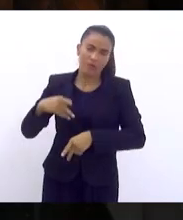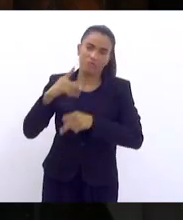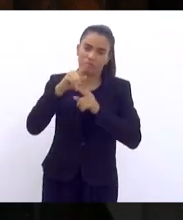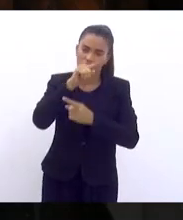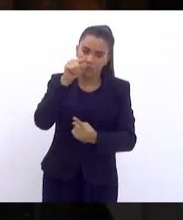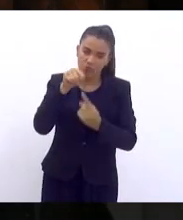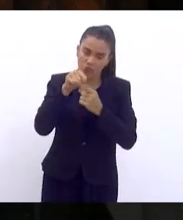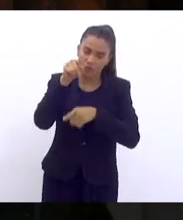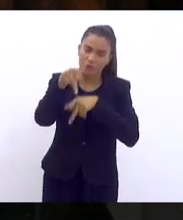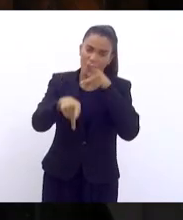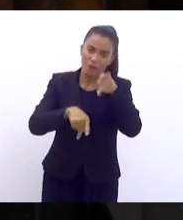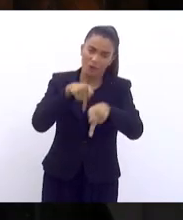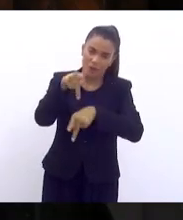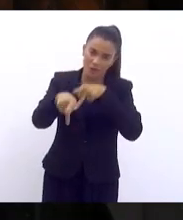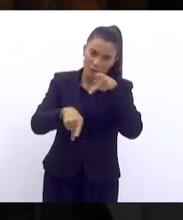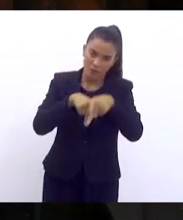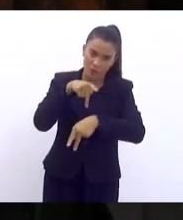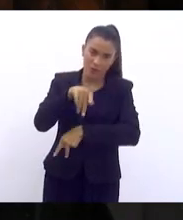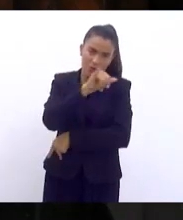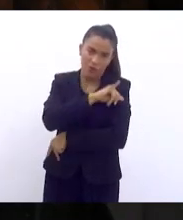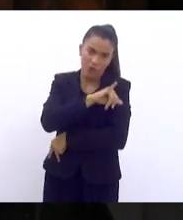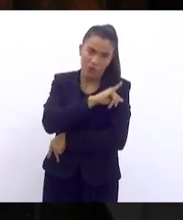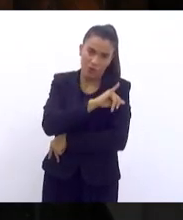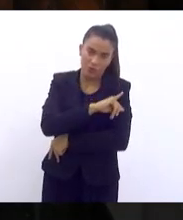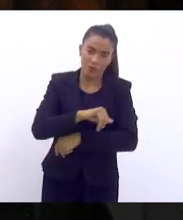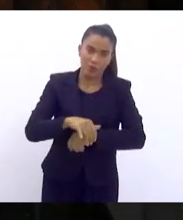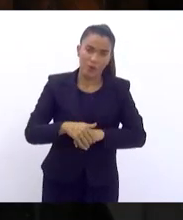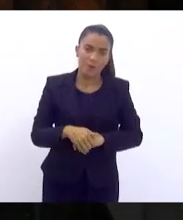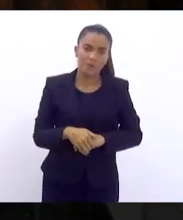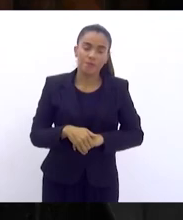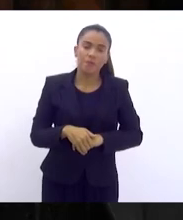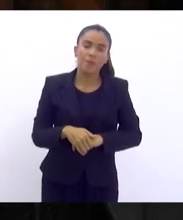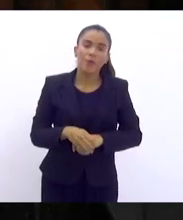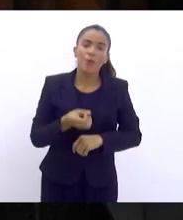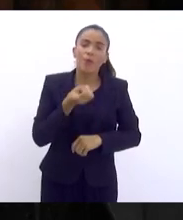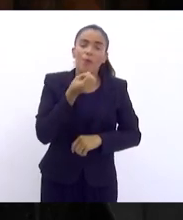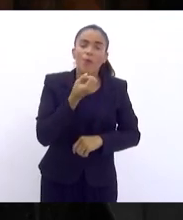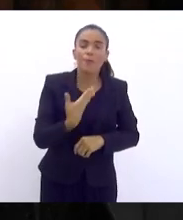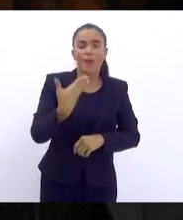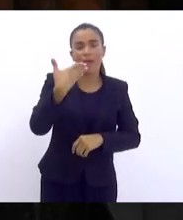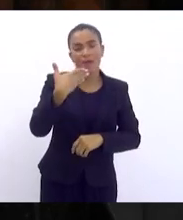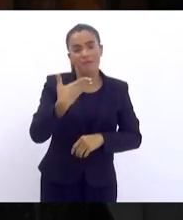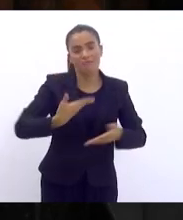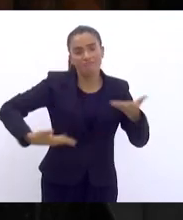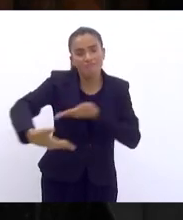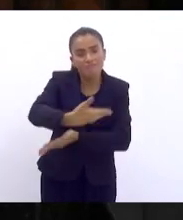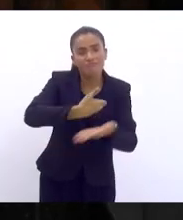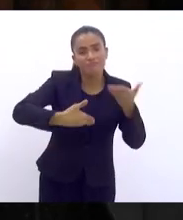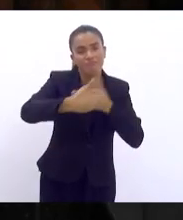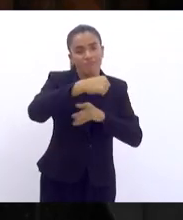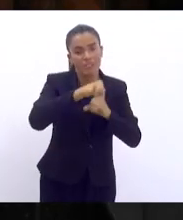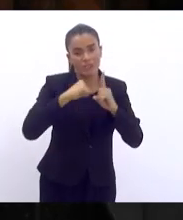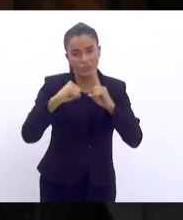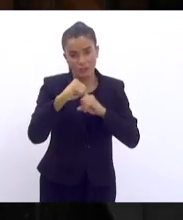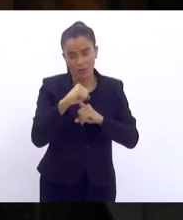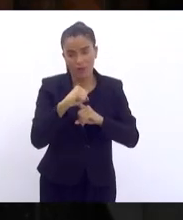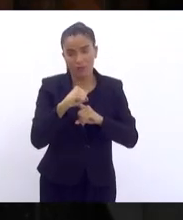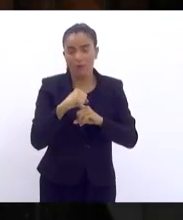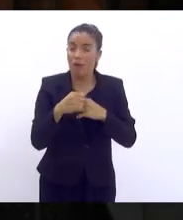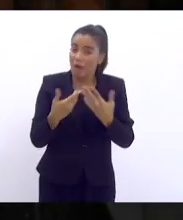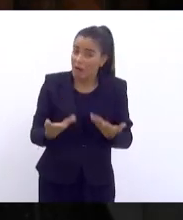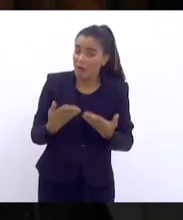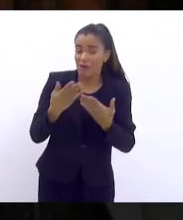para a população fluminense o bem-estar social. É essa a busca.